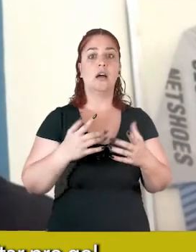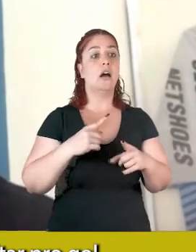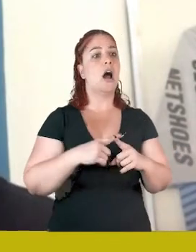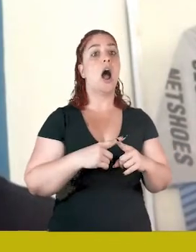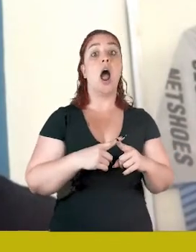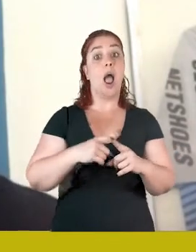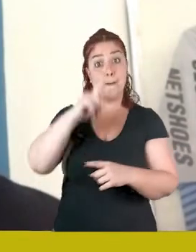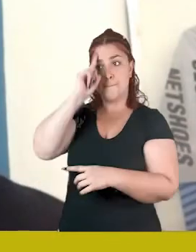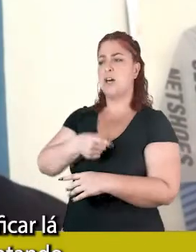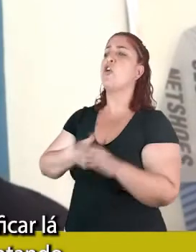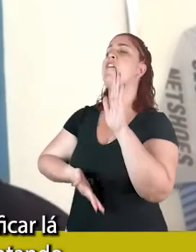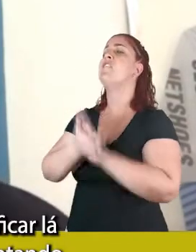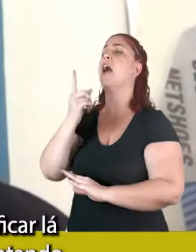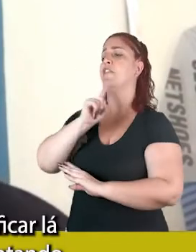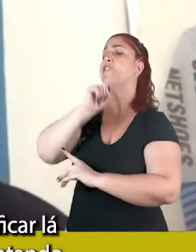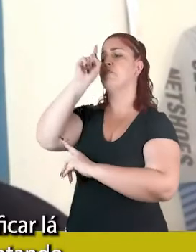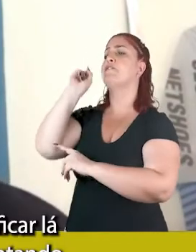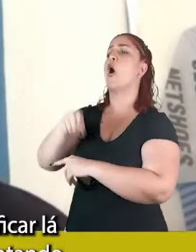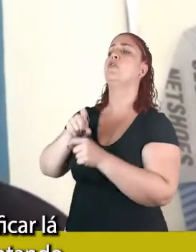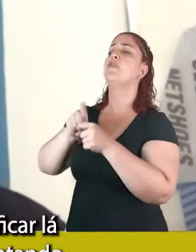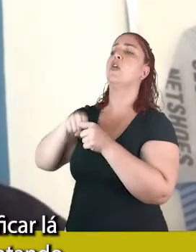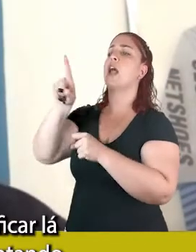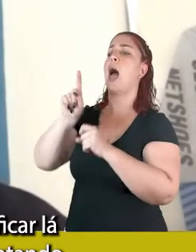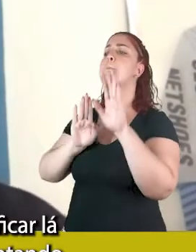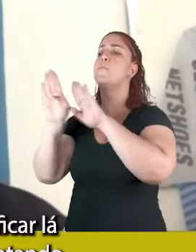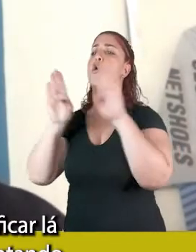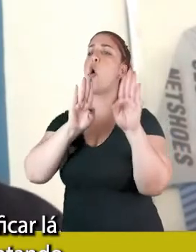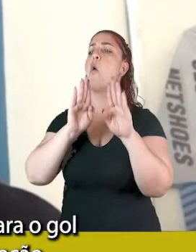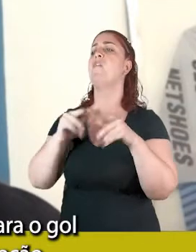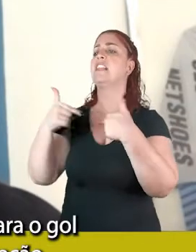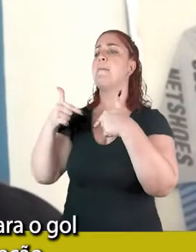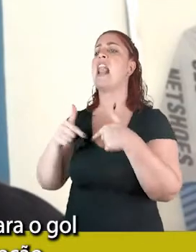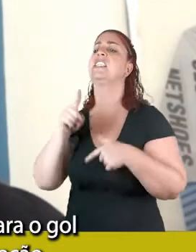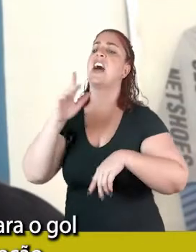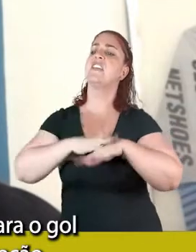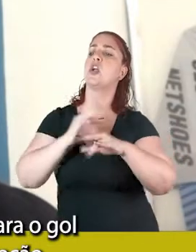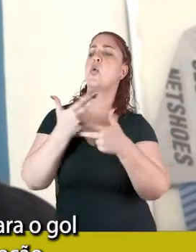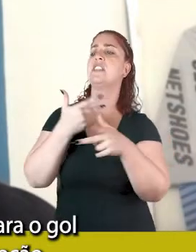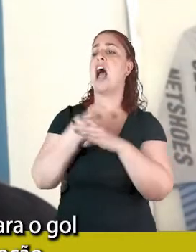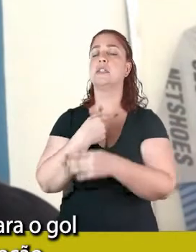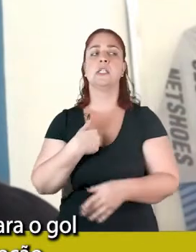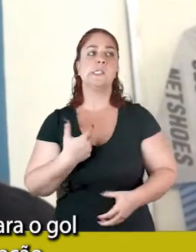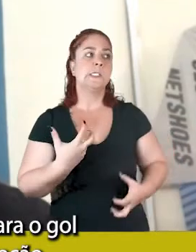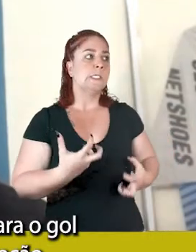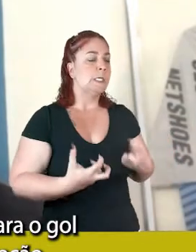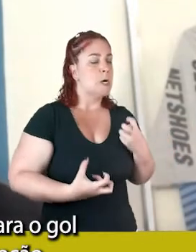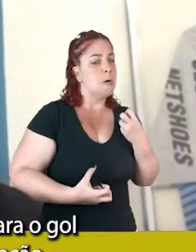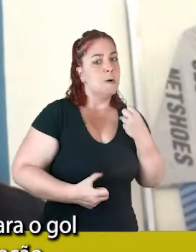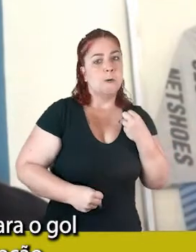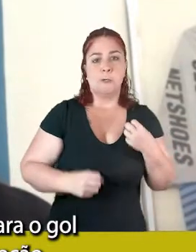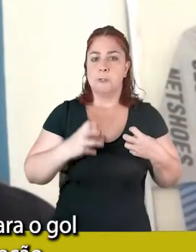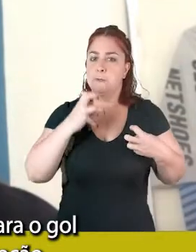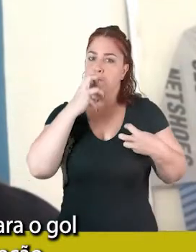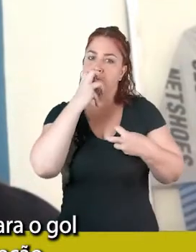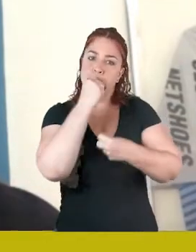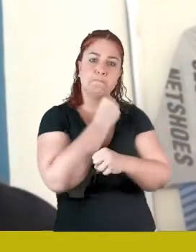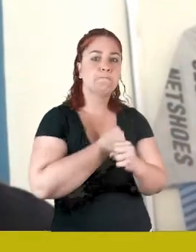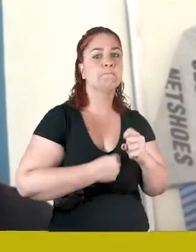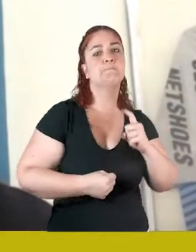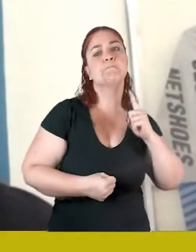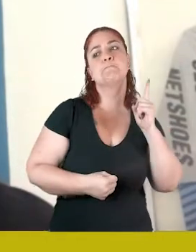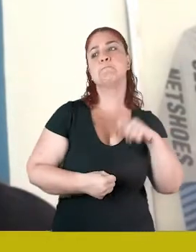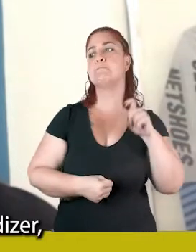voltar pro gol, falou que era pra eu ficar lá, que eu tava aprontando, e quando eu voltei pro gol, foi uma comemoração,